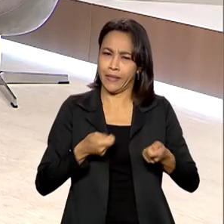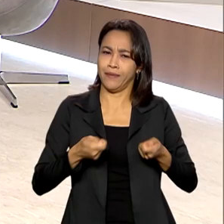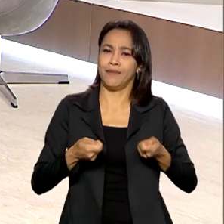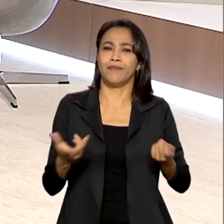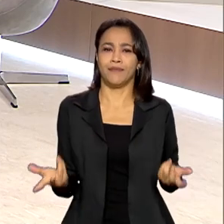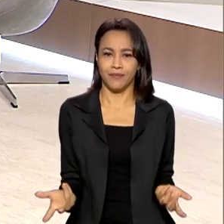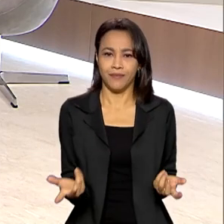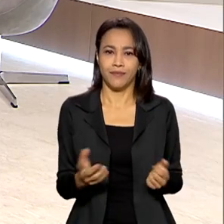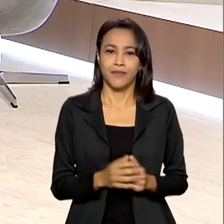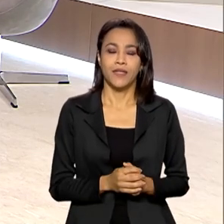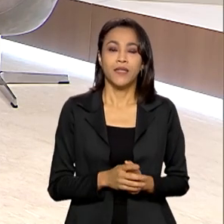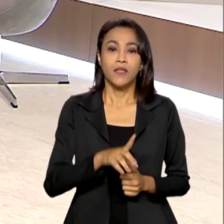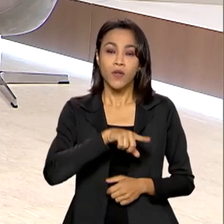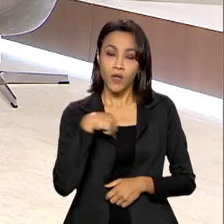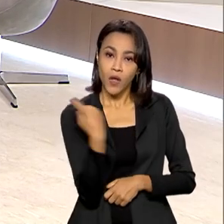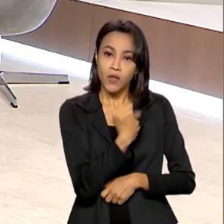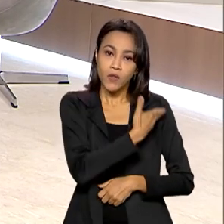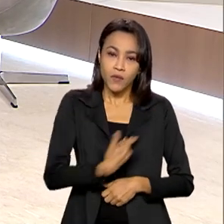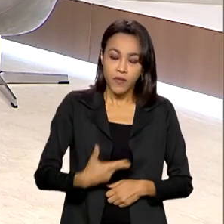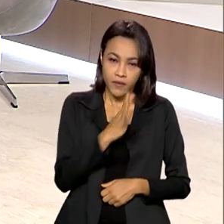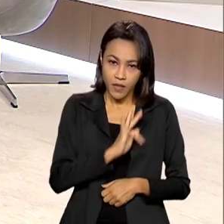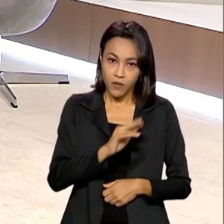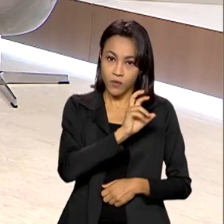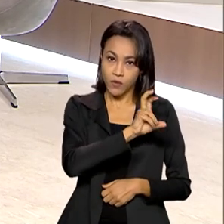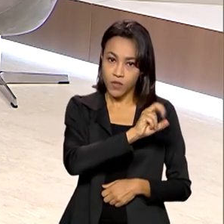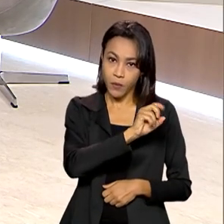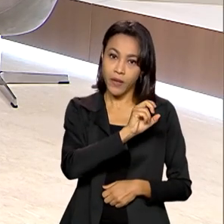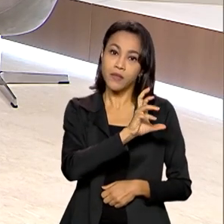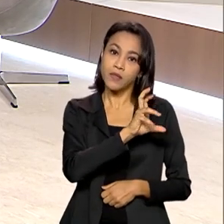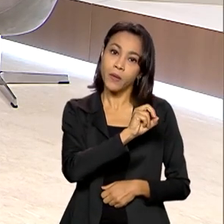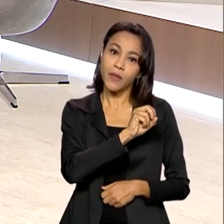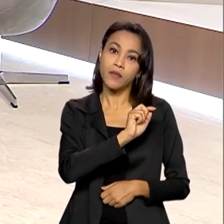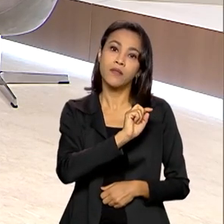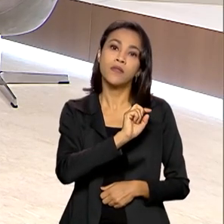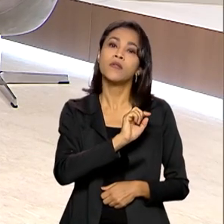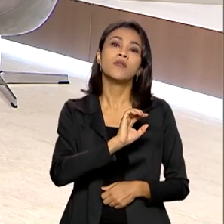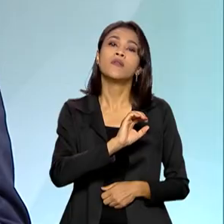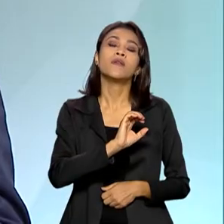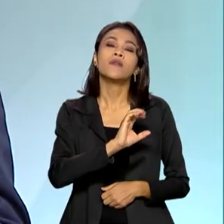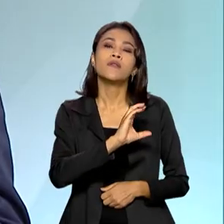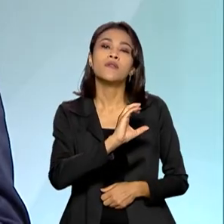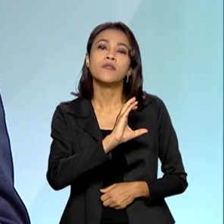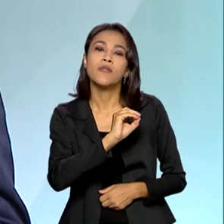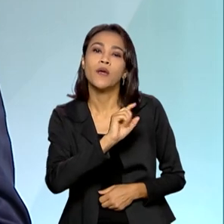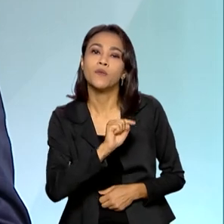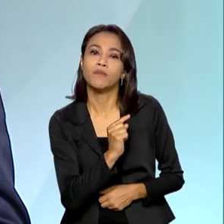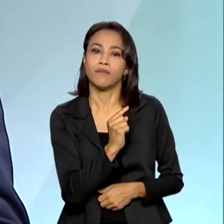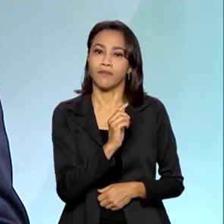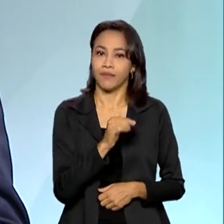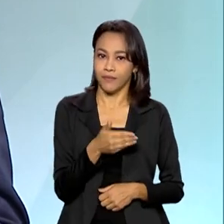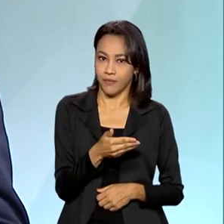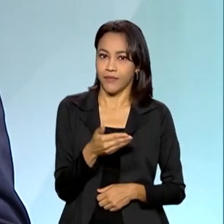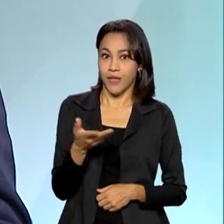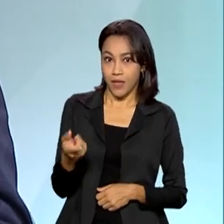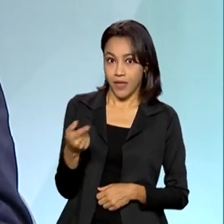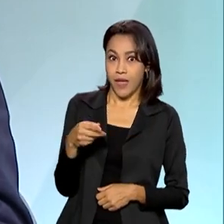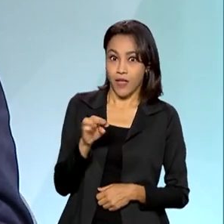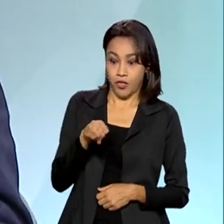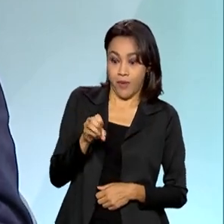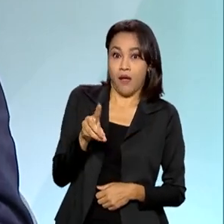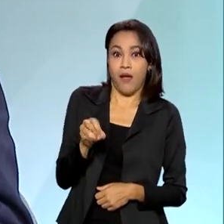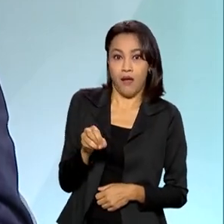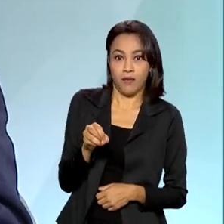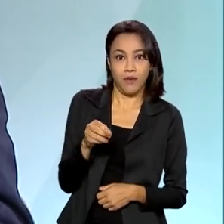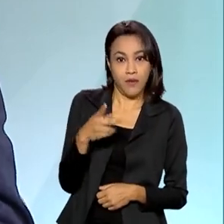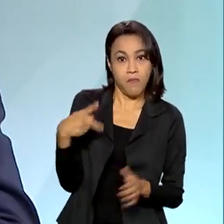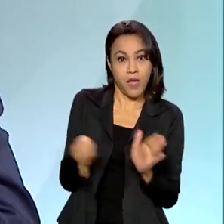temos o governo federal com 50,01%. Enfim, nós temos o Banco é de mercado e é do Brasil. Quer dizer, eu